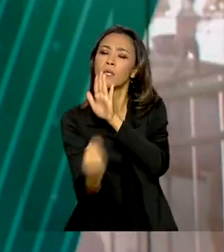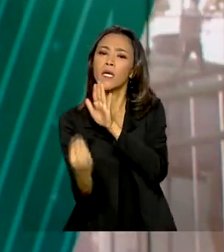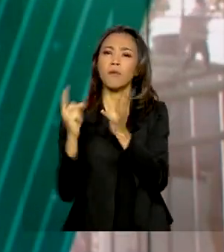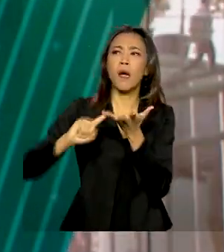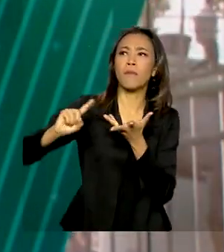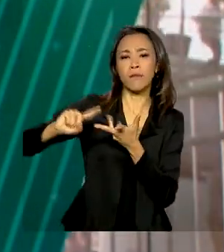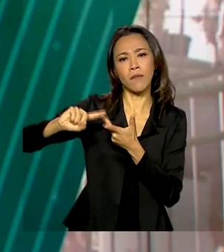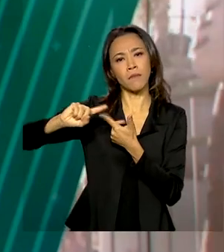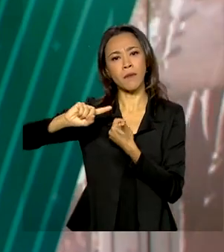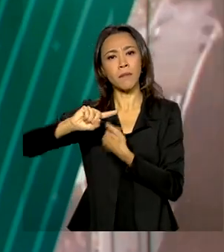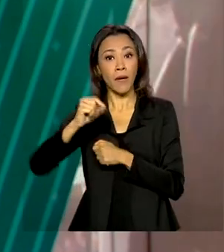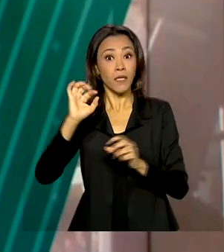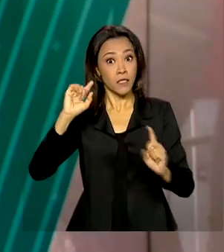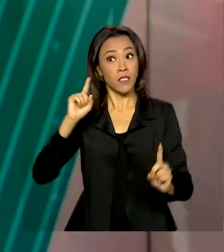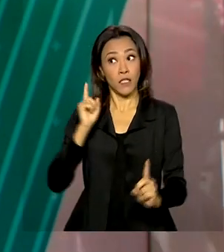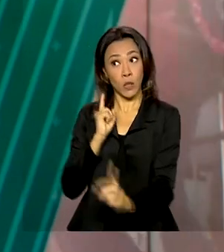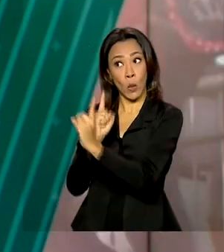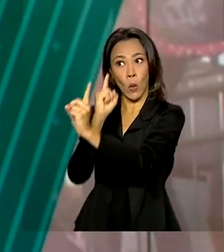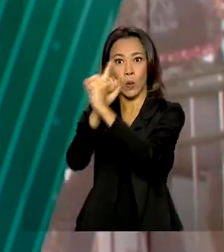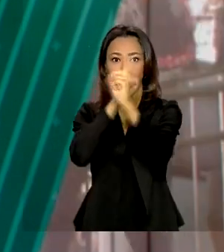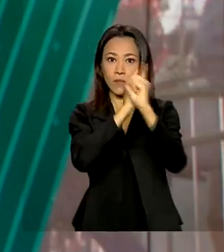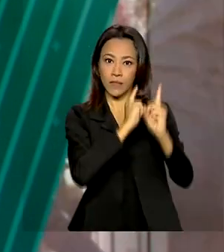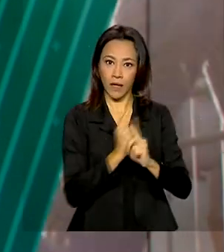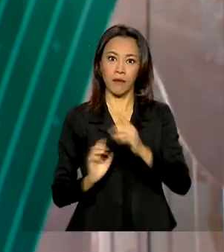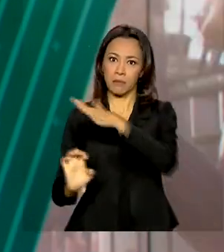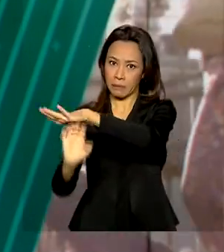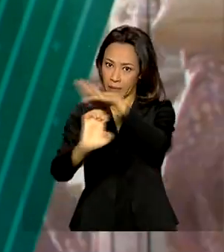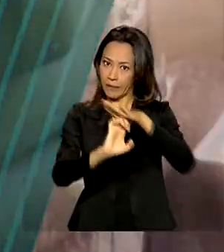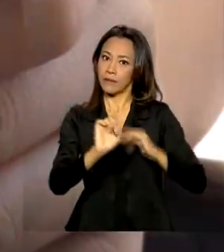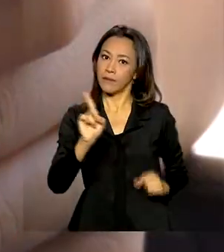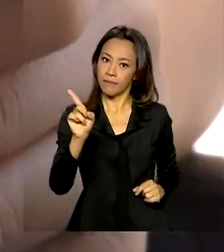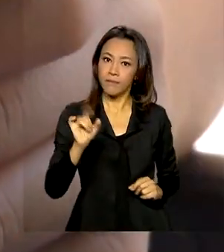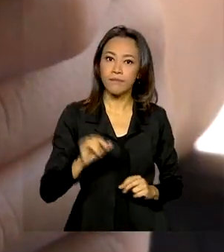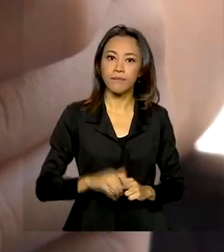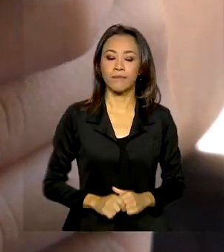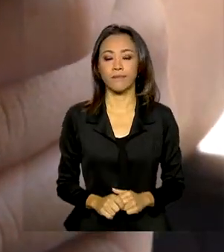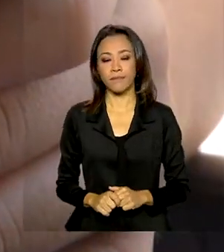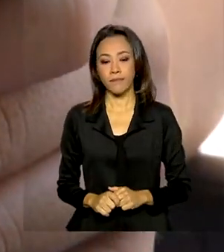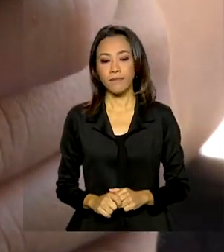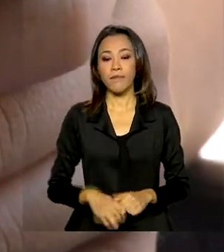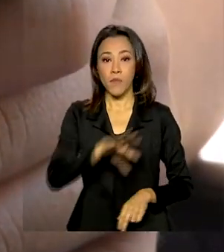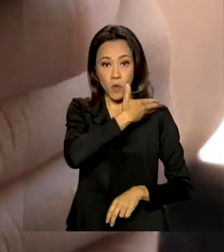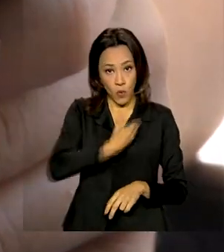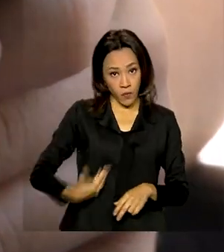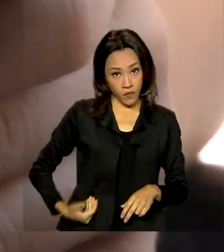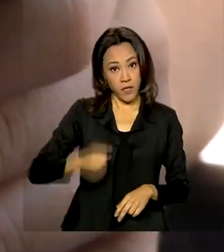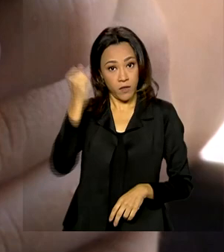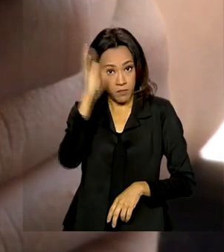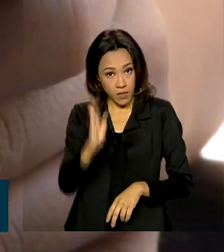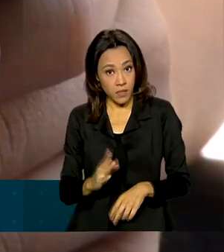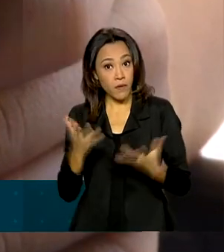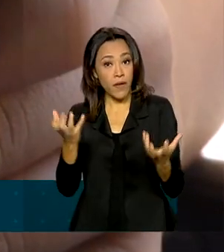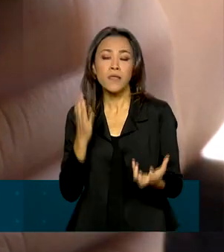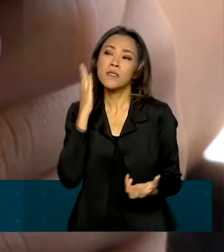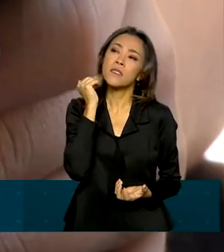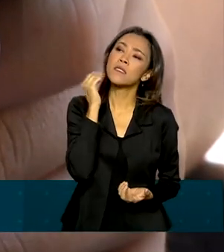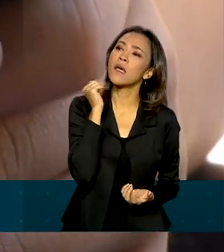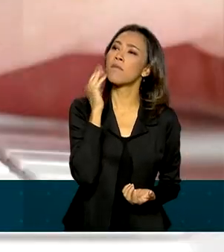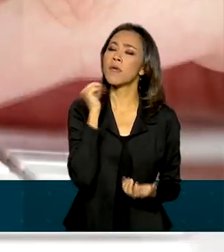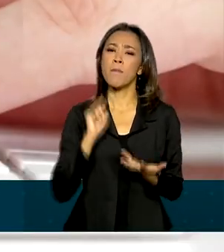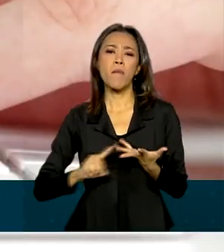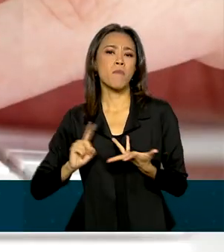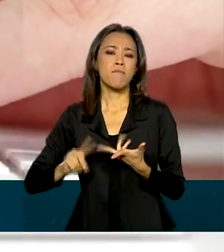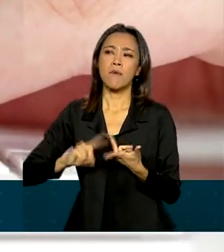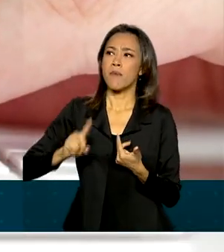além de se encontrar com potenciais investidores. O governo brasileiro quer se inteirar de modelos na